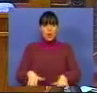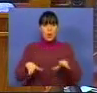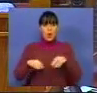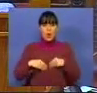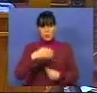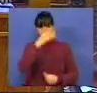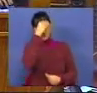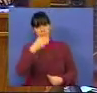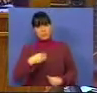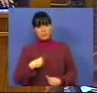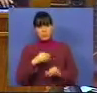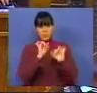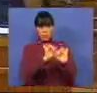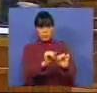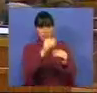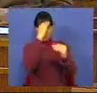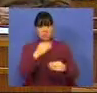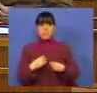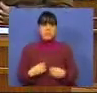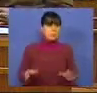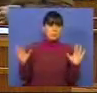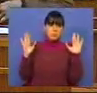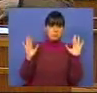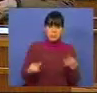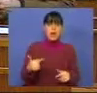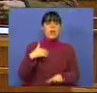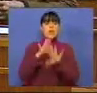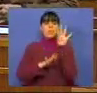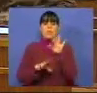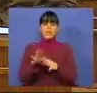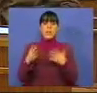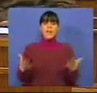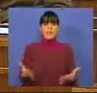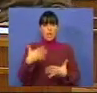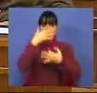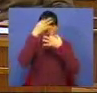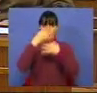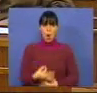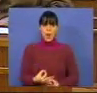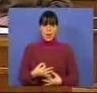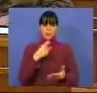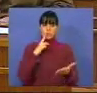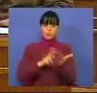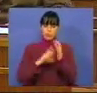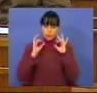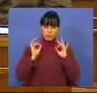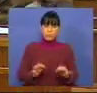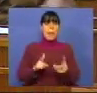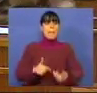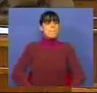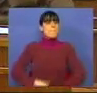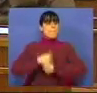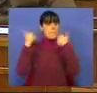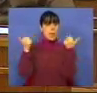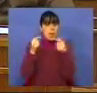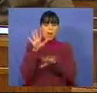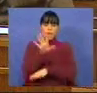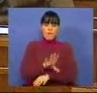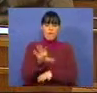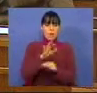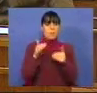lições de moral da sua parte. O que nós estamos a fazer, honestamente, é melhorar os